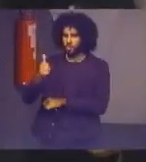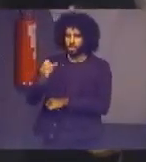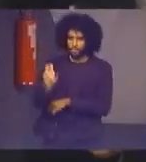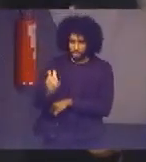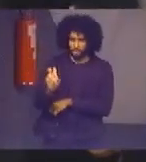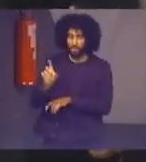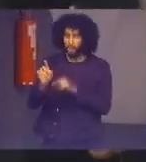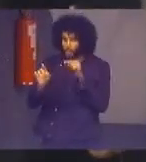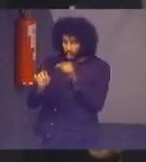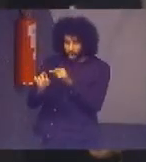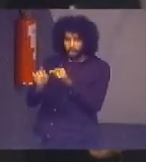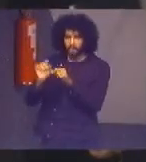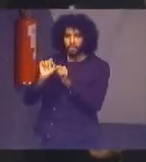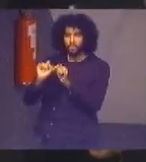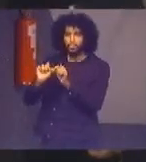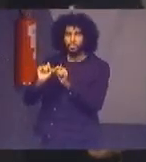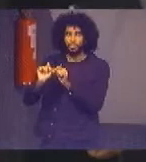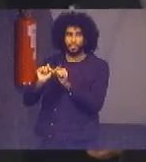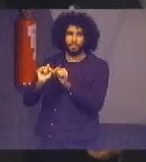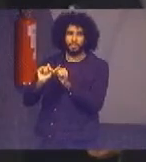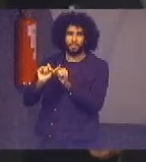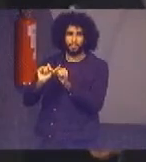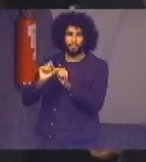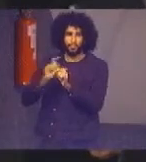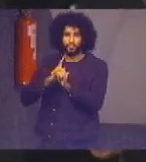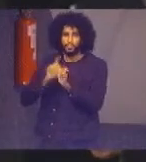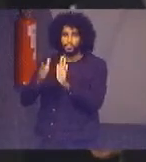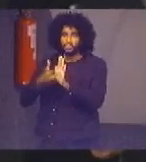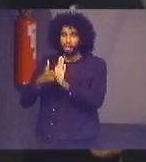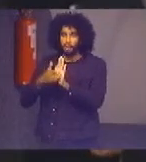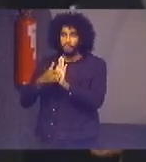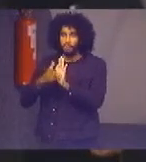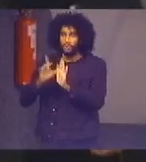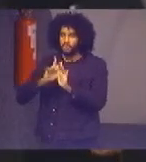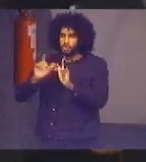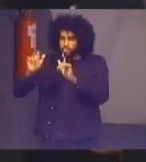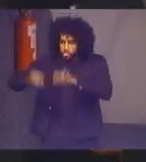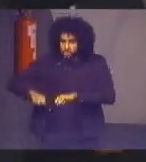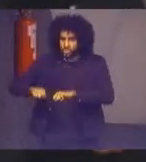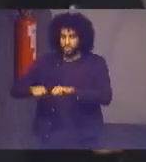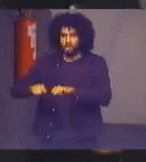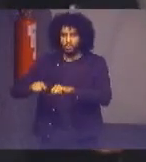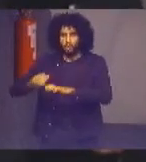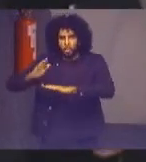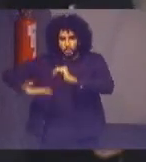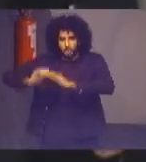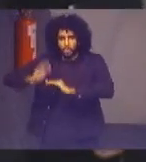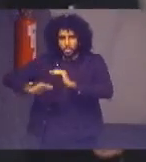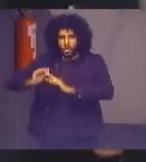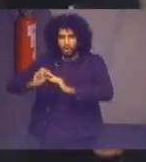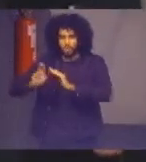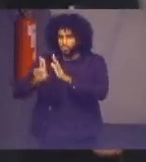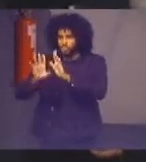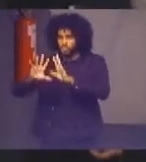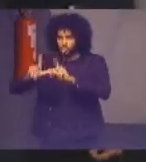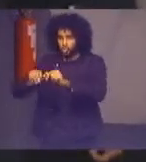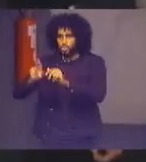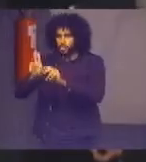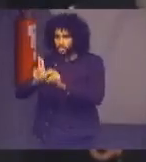estabeleceu estabeleceu competências das unidades sócios